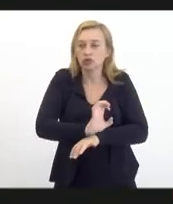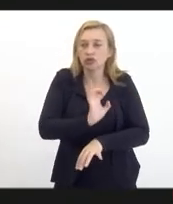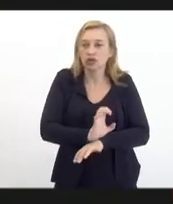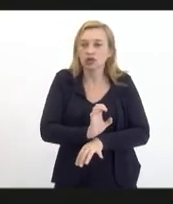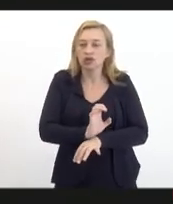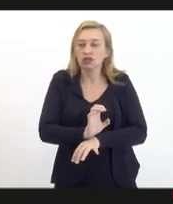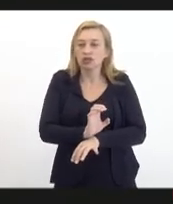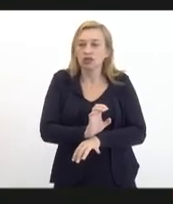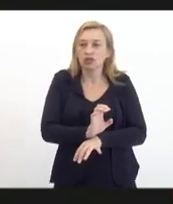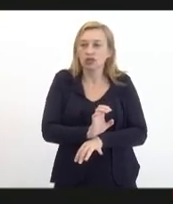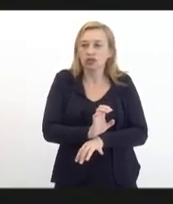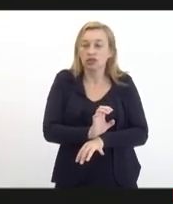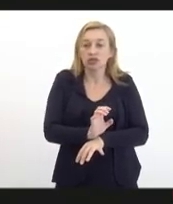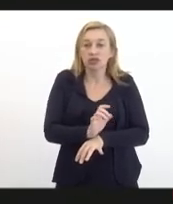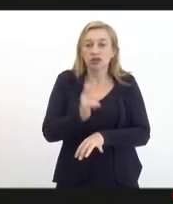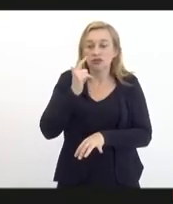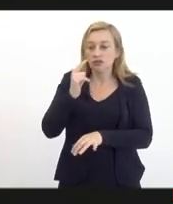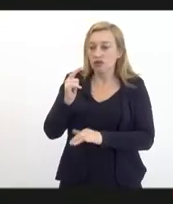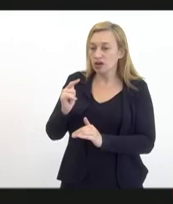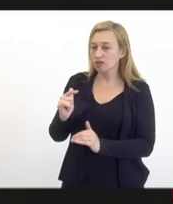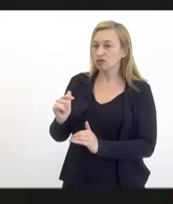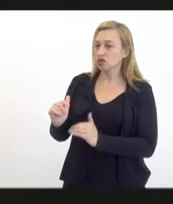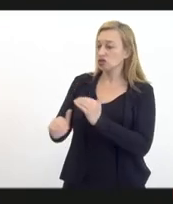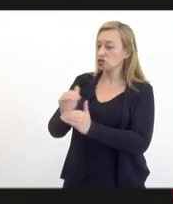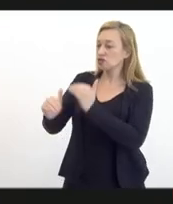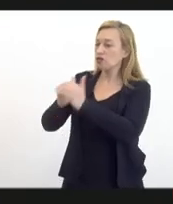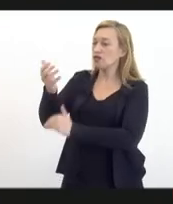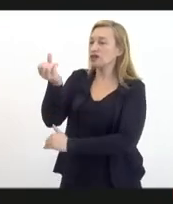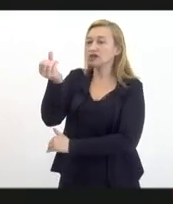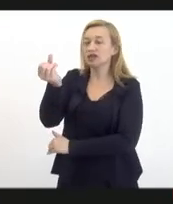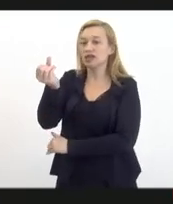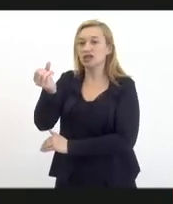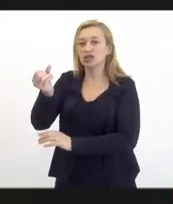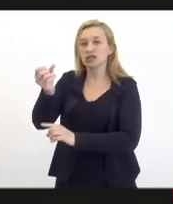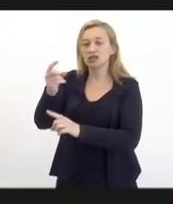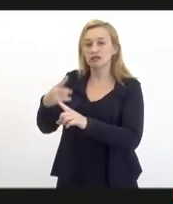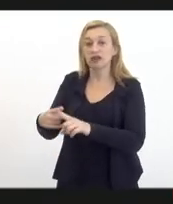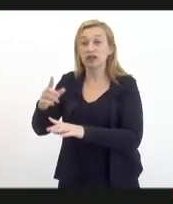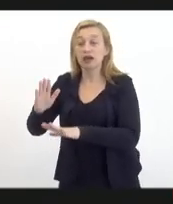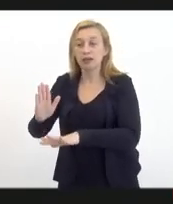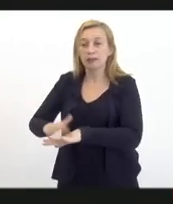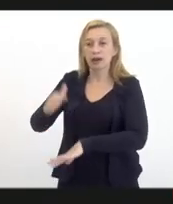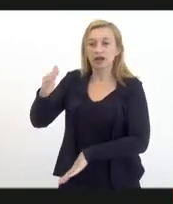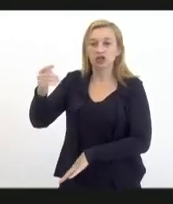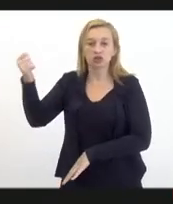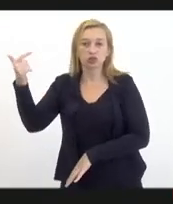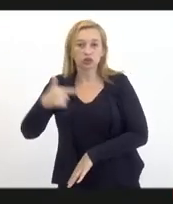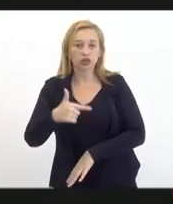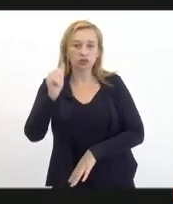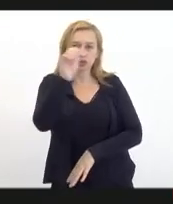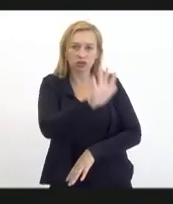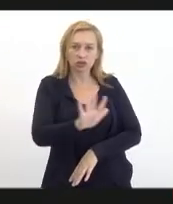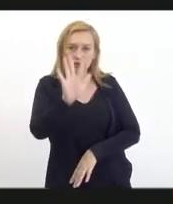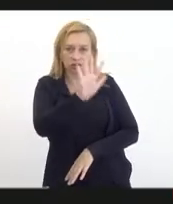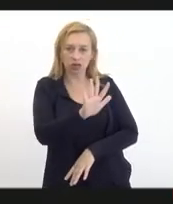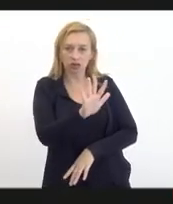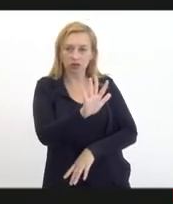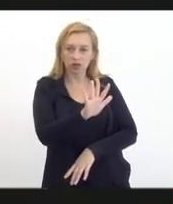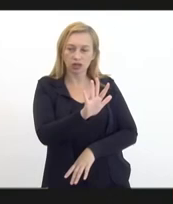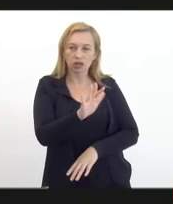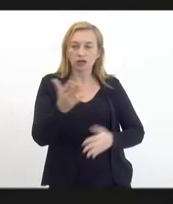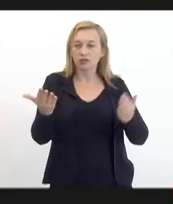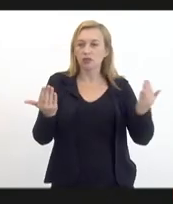informalidade crescendo seis vezes acima do que estava crescendo a informalidade nacional pegando o período de